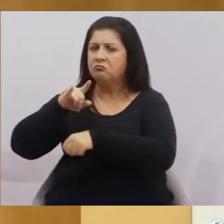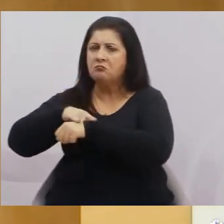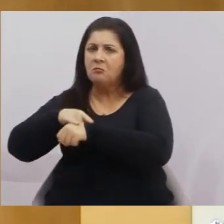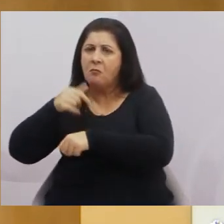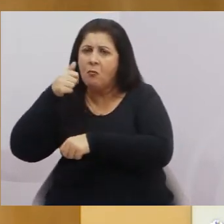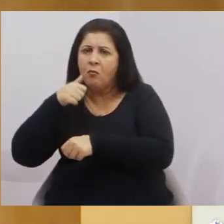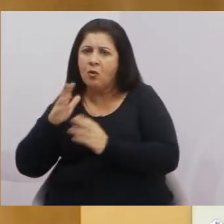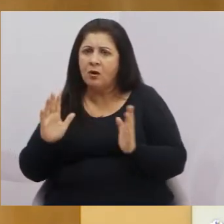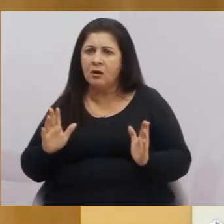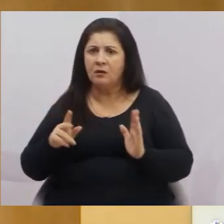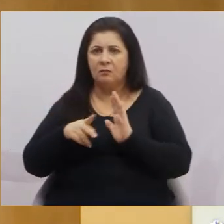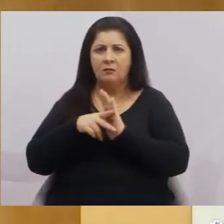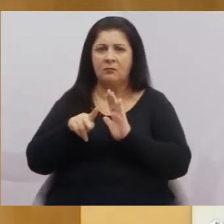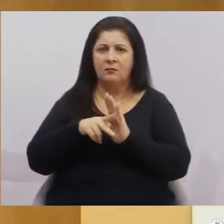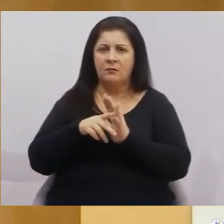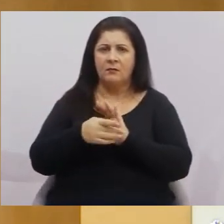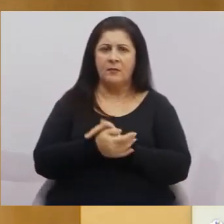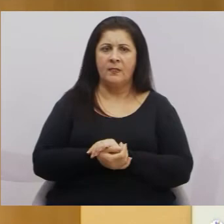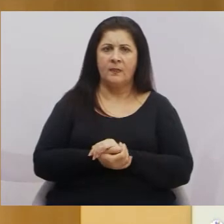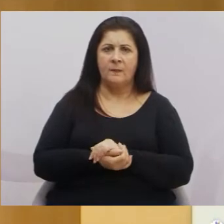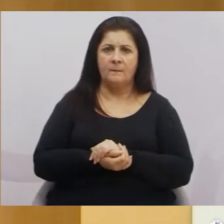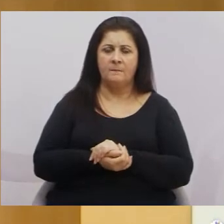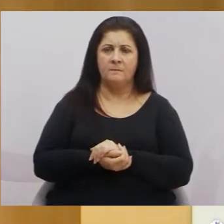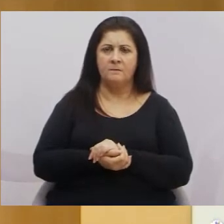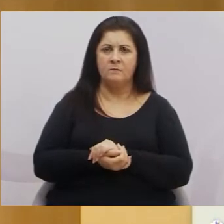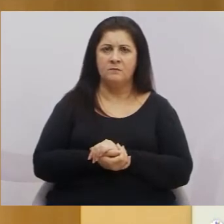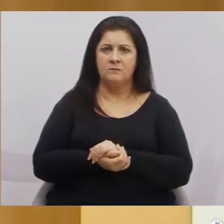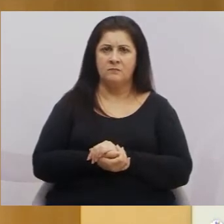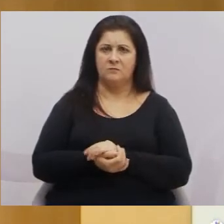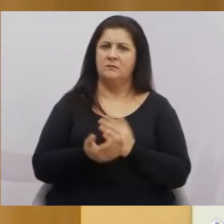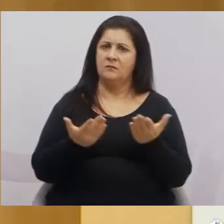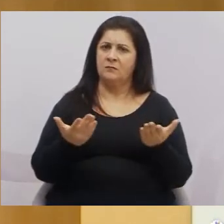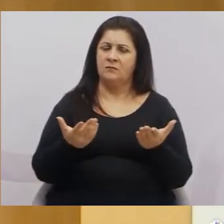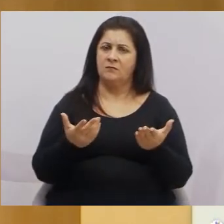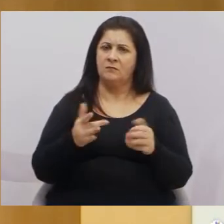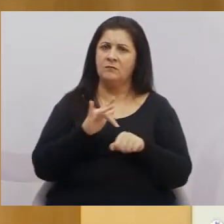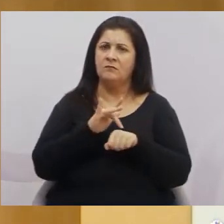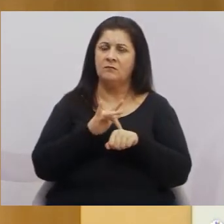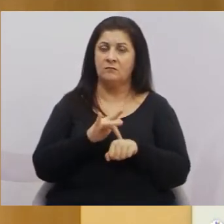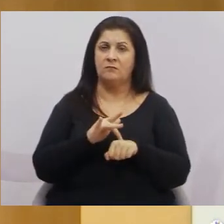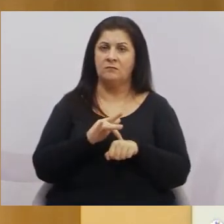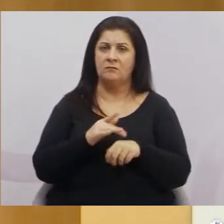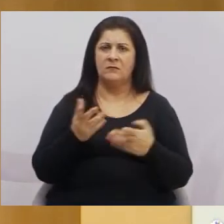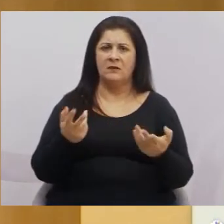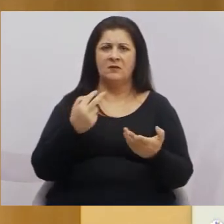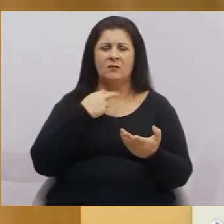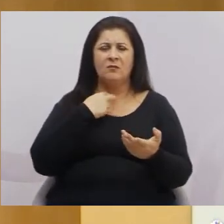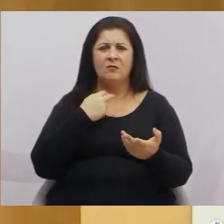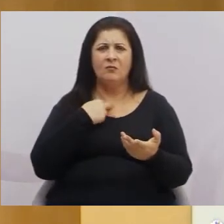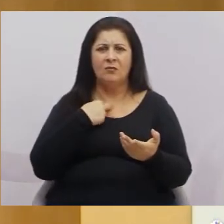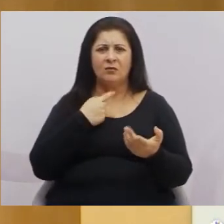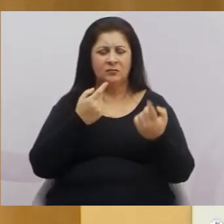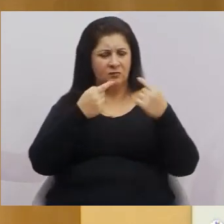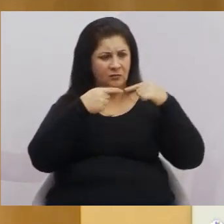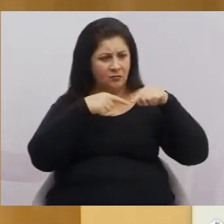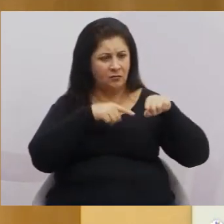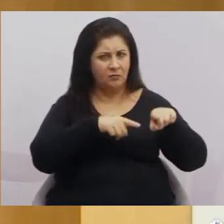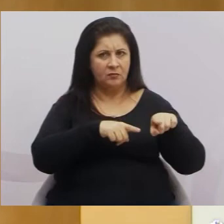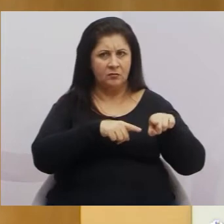Agora, você vê a que ponto nós chegamos. eu não posso mais ser contra